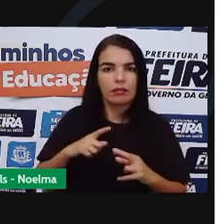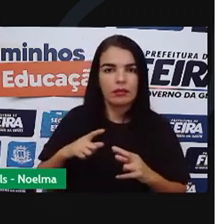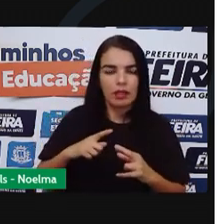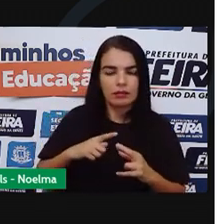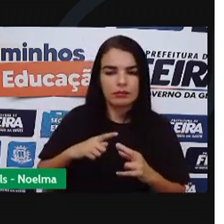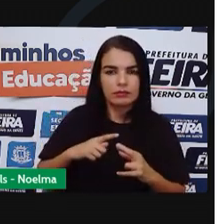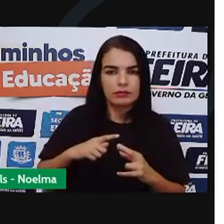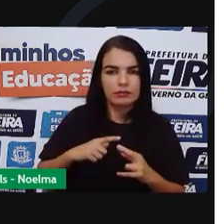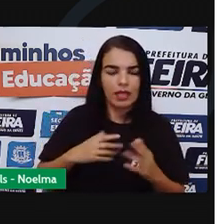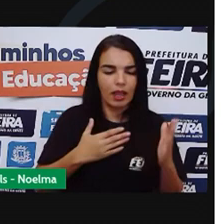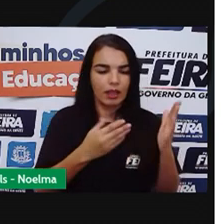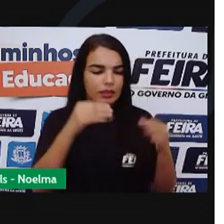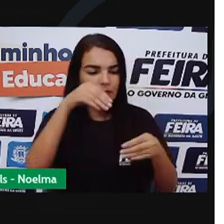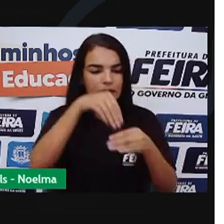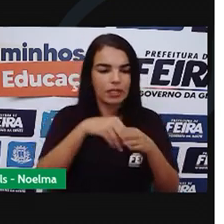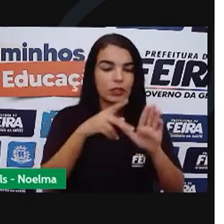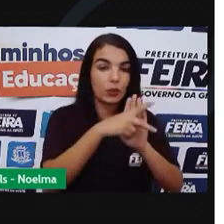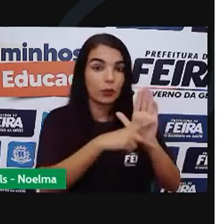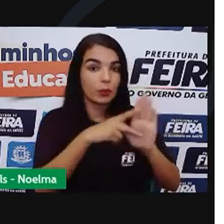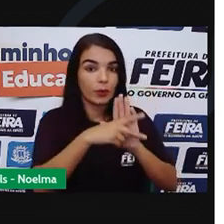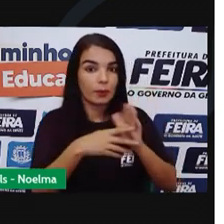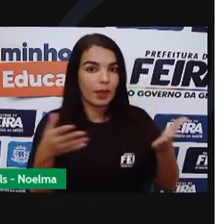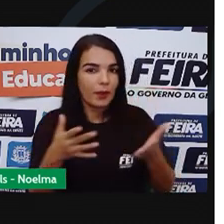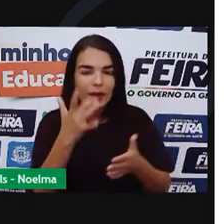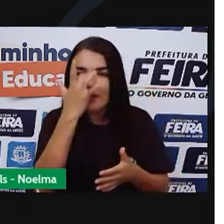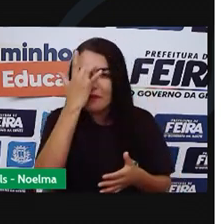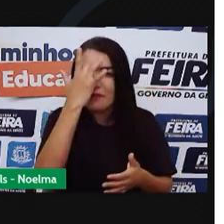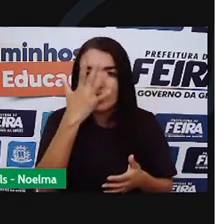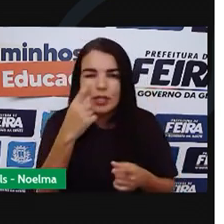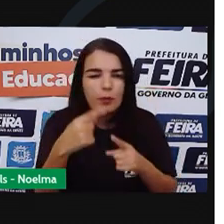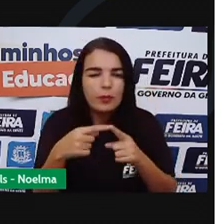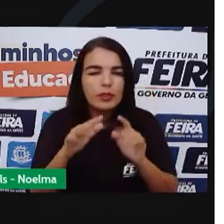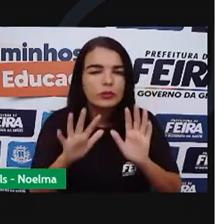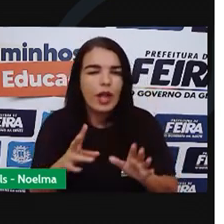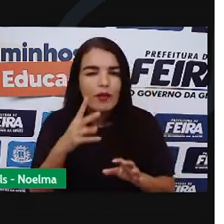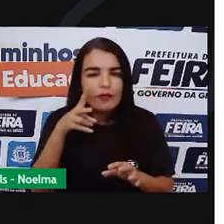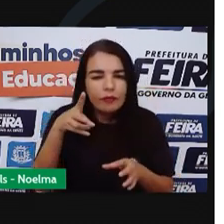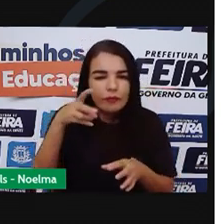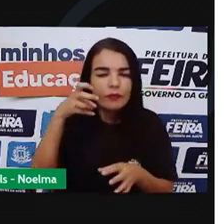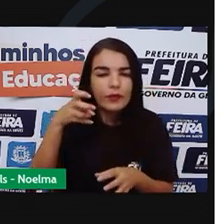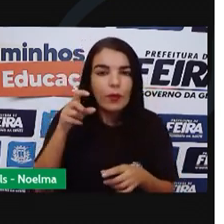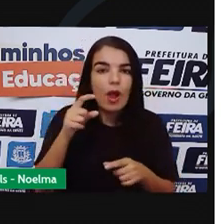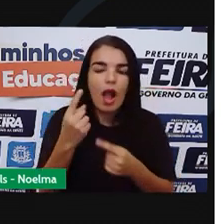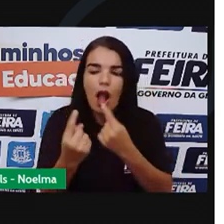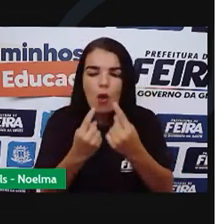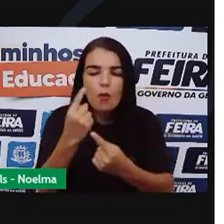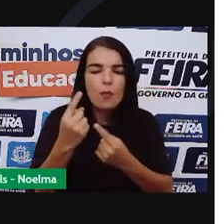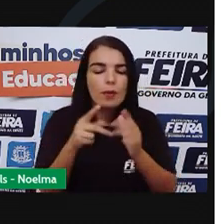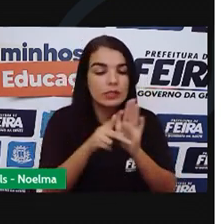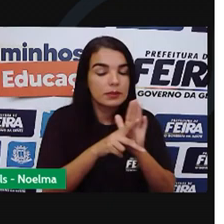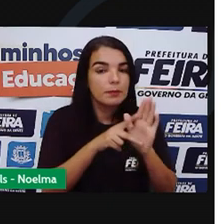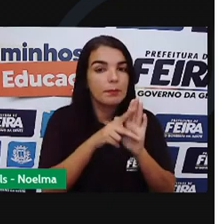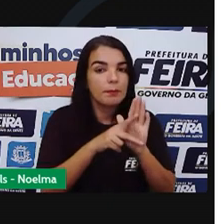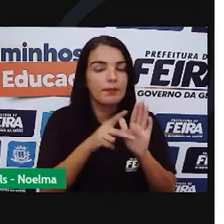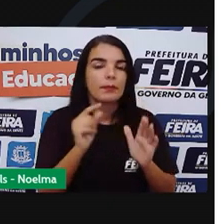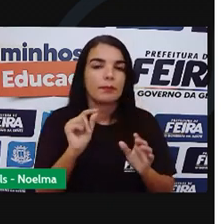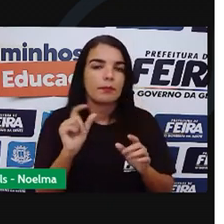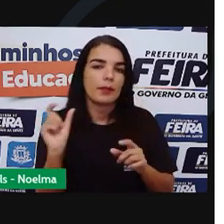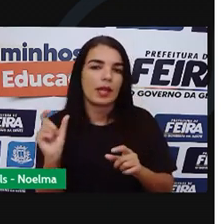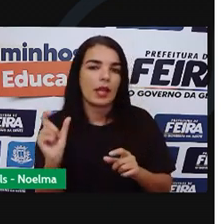Nesse poema Talvez tenha ficado Um pouco mais fácil Por já termos visto Algumas das palavras Que aparecem Nesse poema